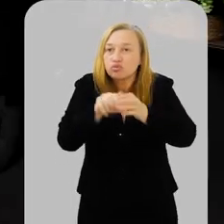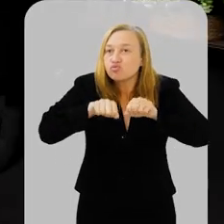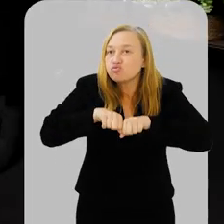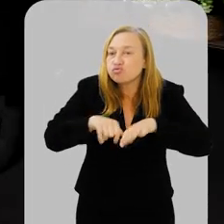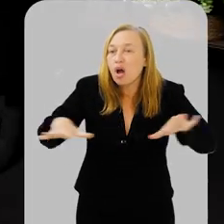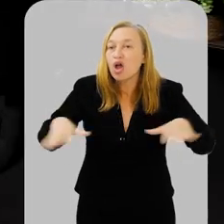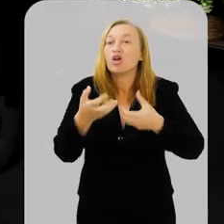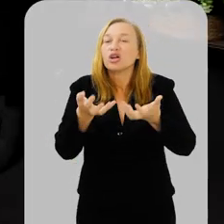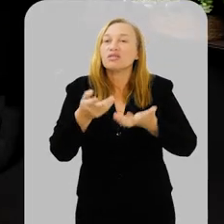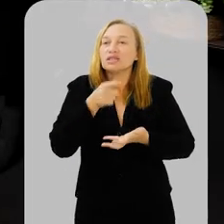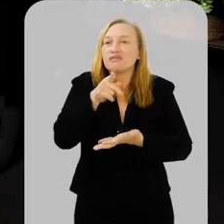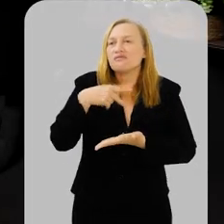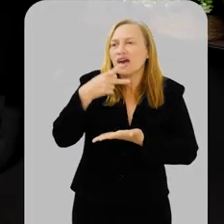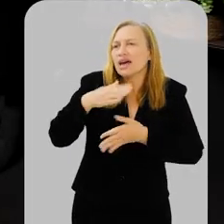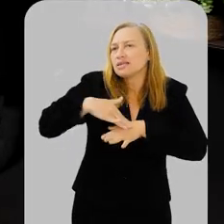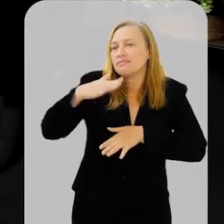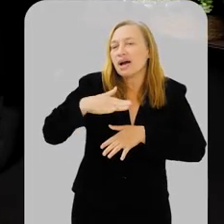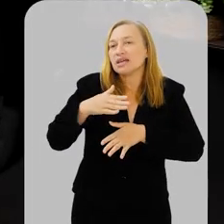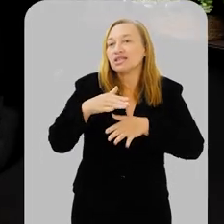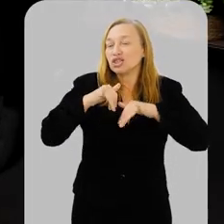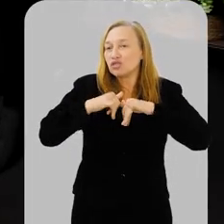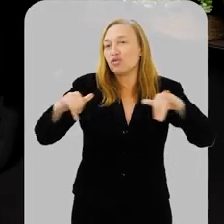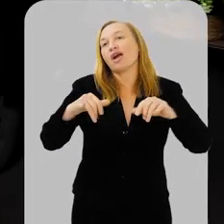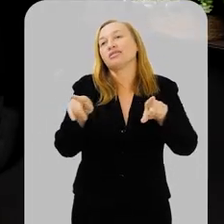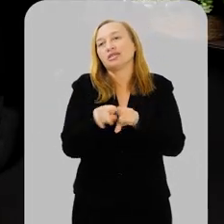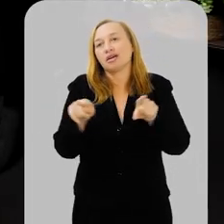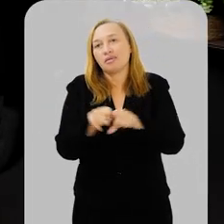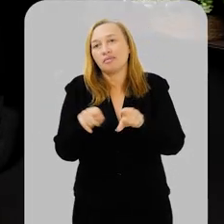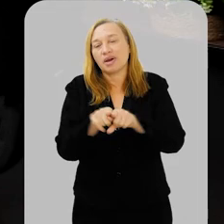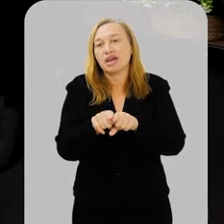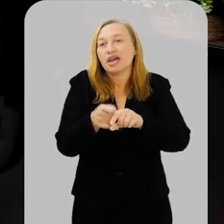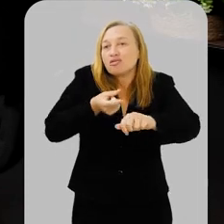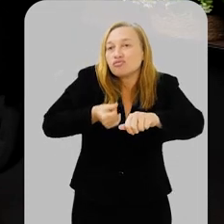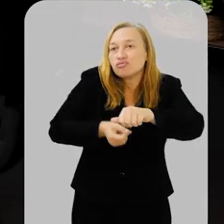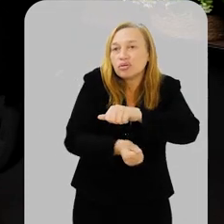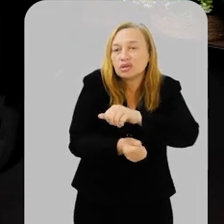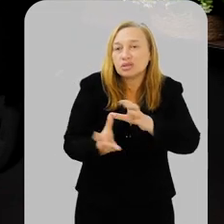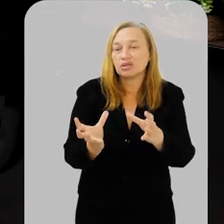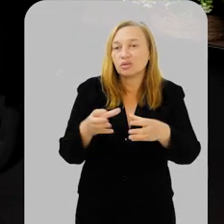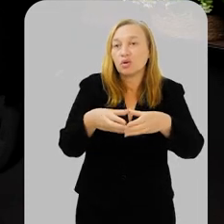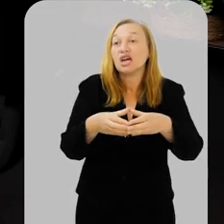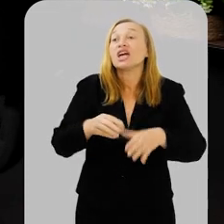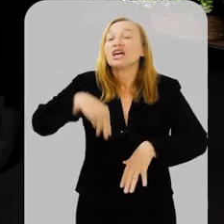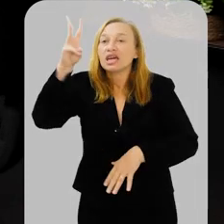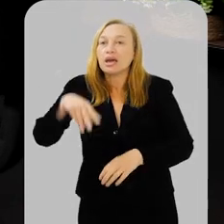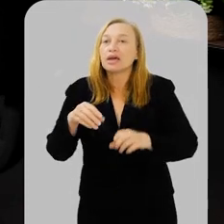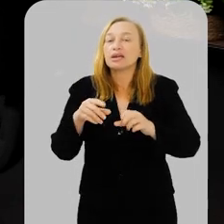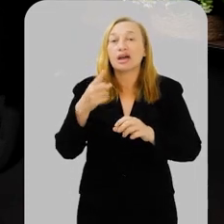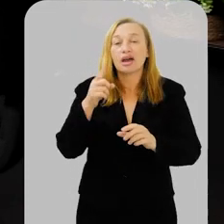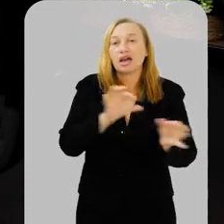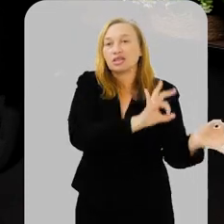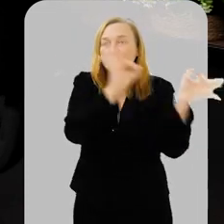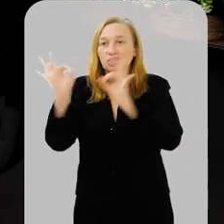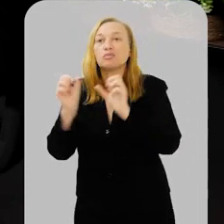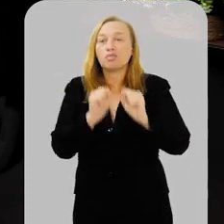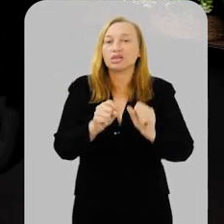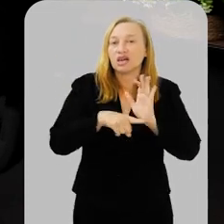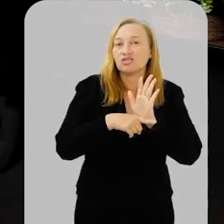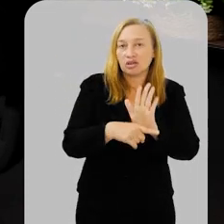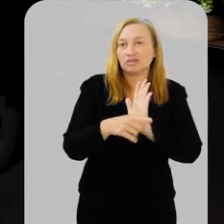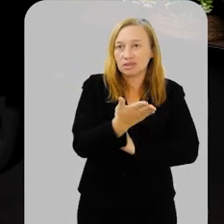essa pesquisa possa se expandir? Queria que você falasse um pouco mais e divulgasse também esse financiamento para que quem está assistindo possa ajudar?